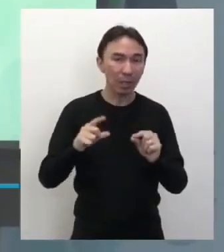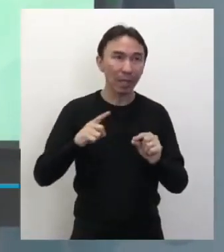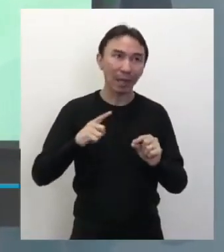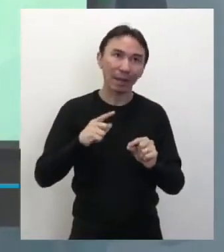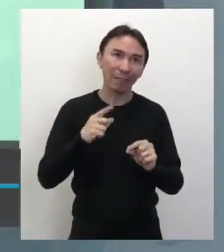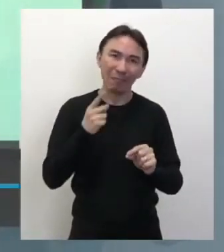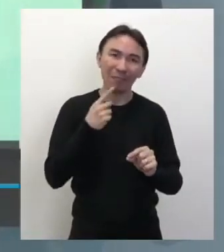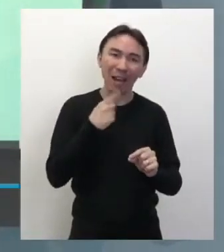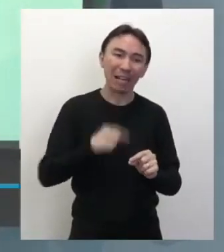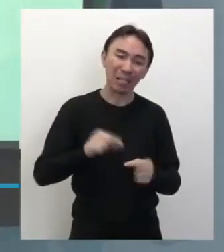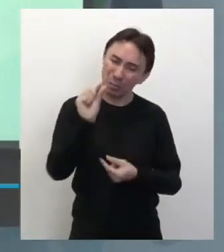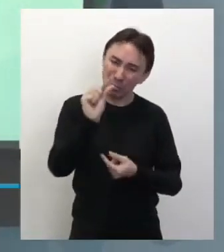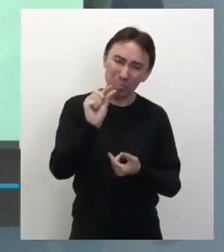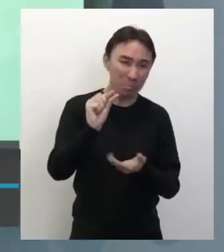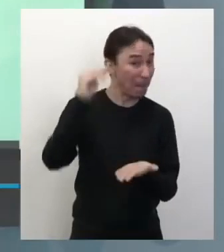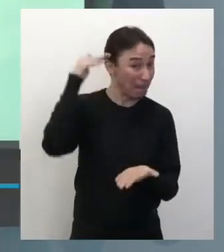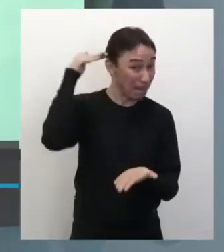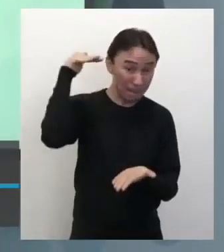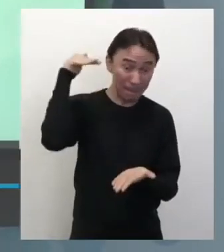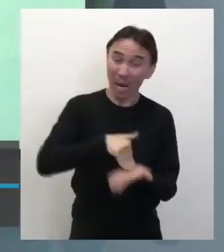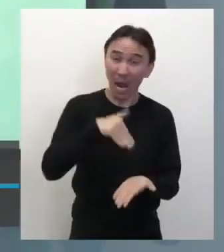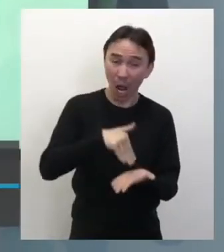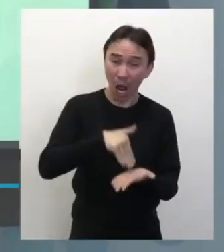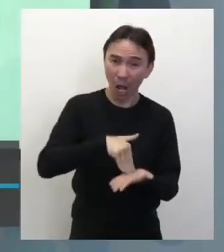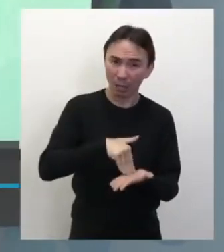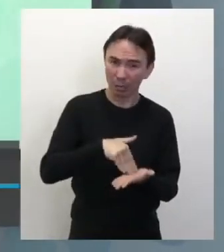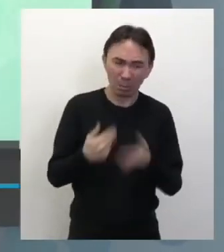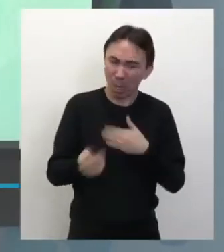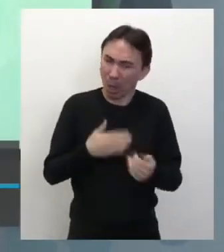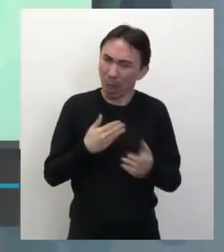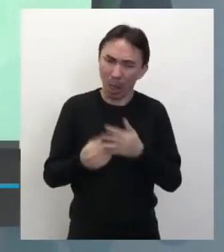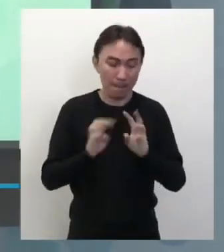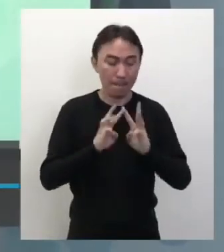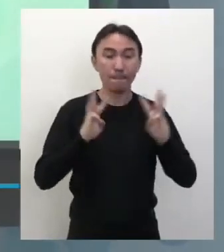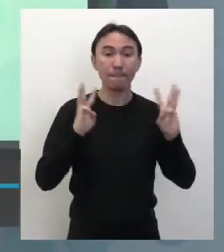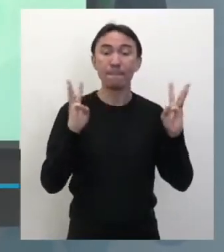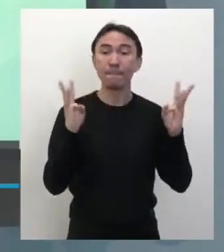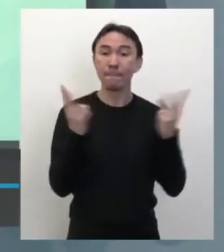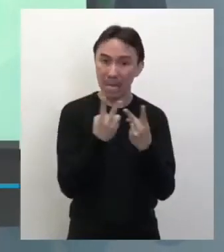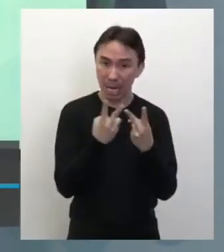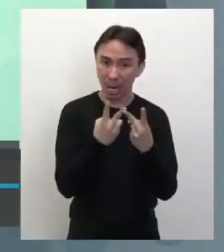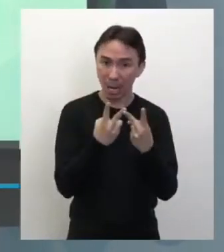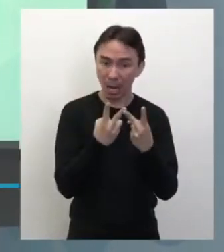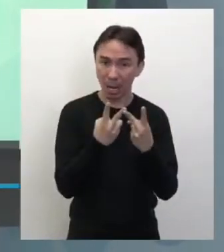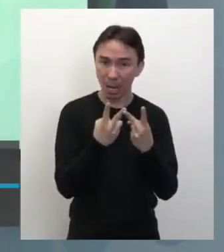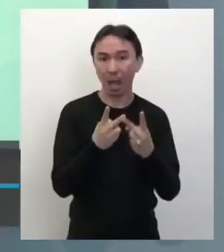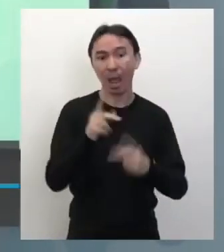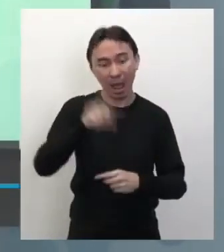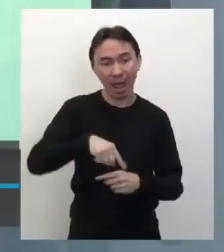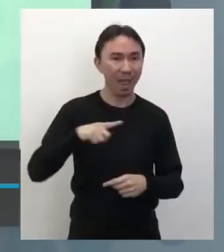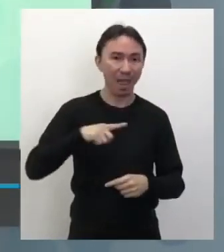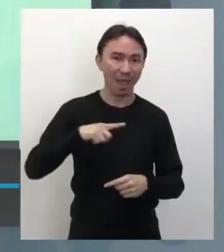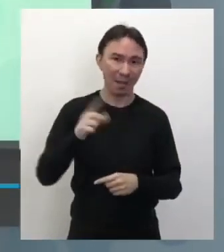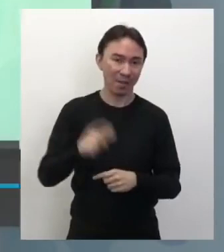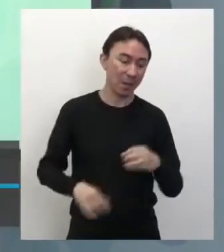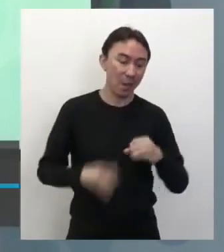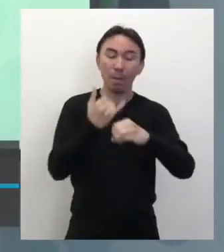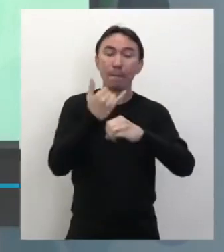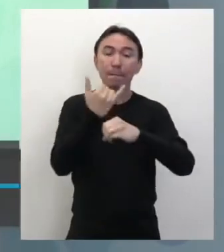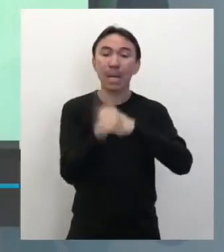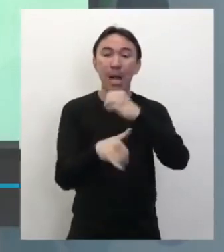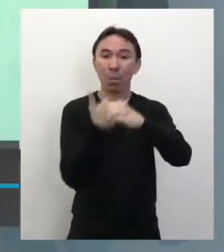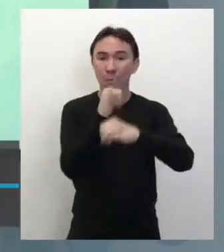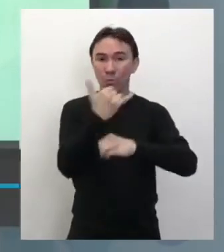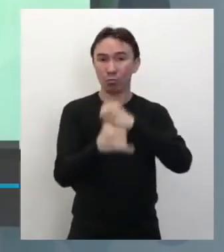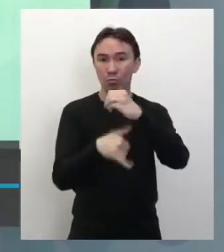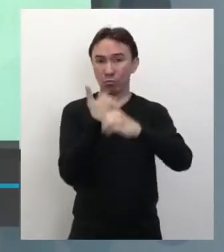Porque quando eu falo da menor parte de qualquer matéria, eu estou falando de átomo, tá? Então, nós também somos formados por